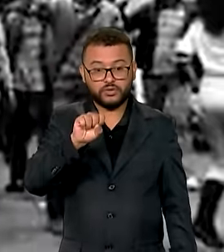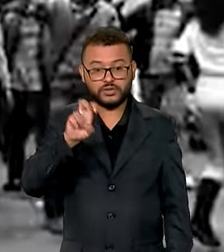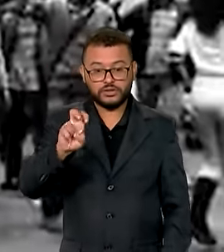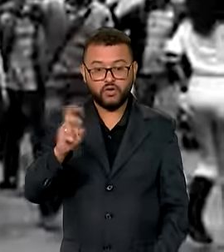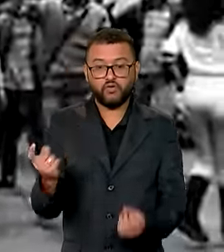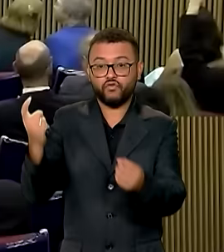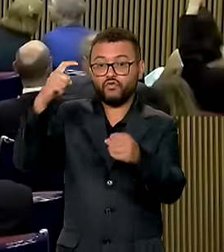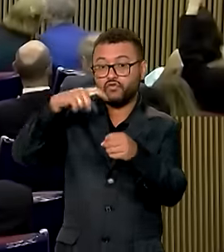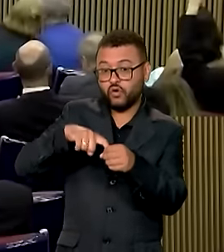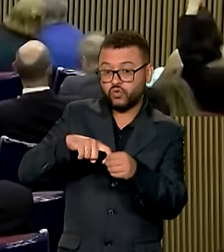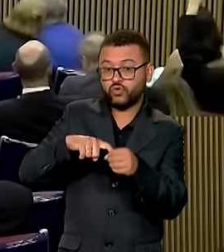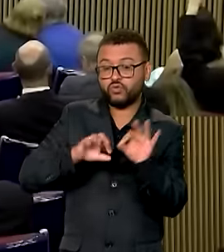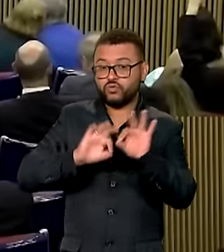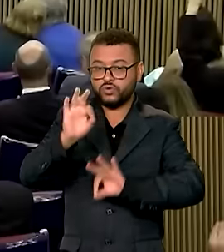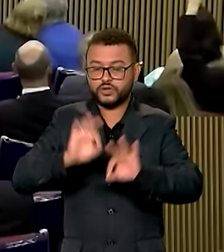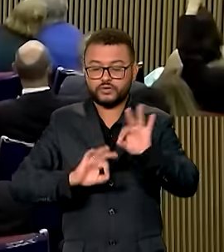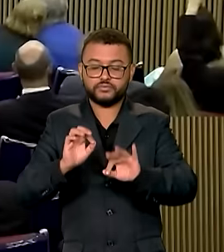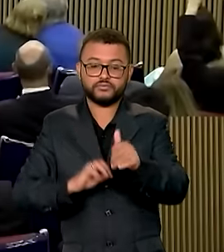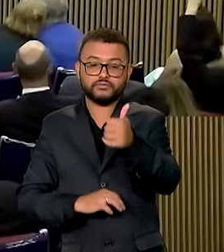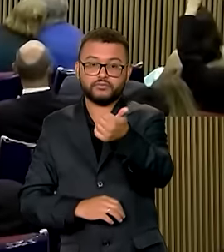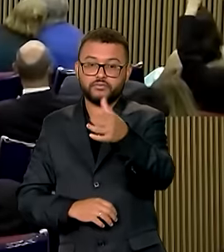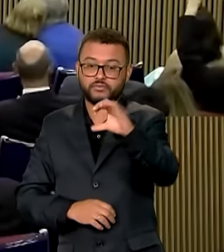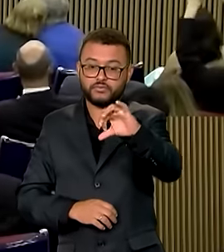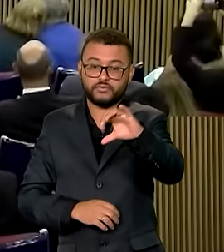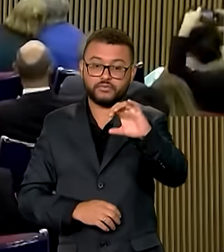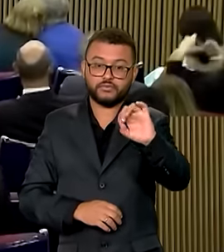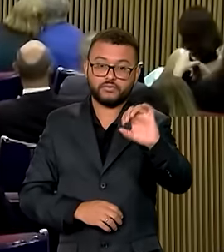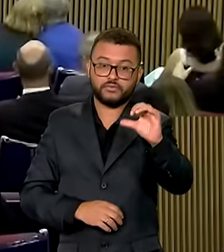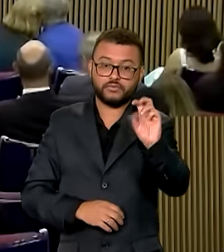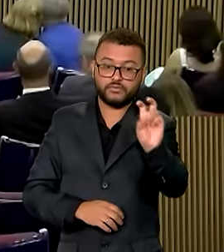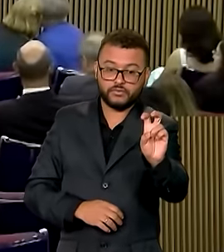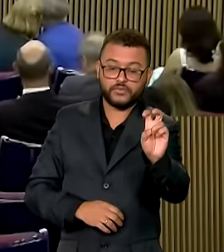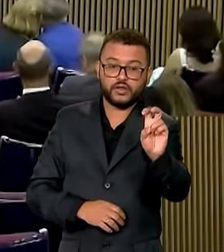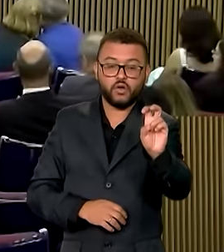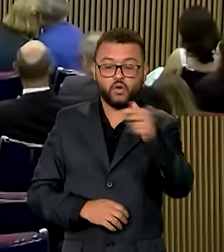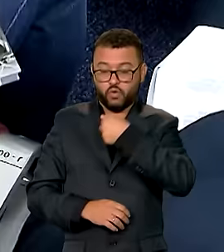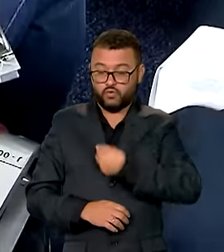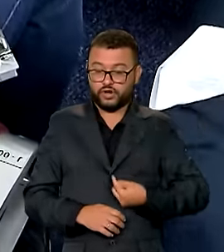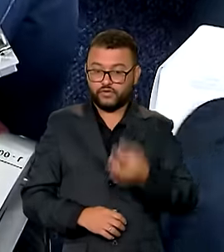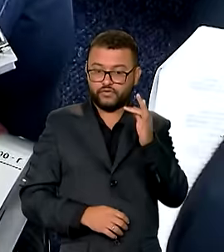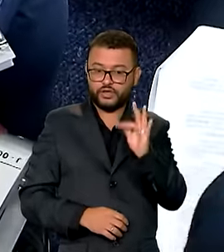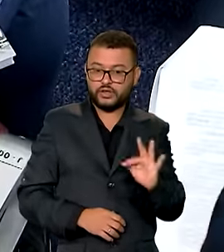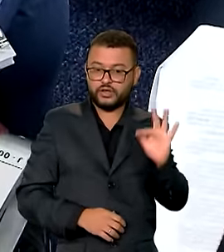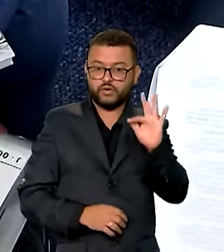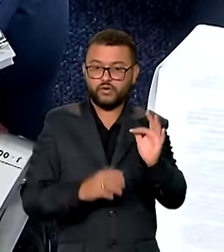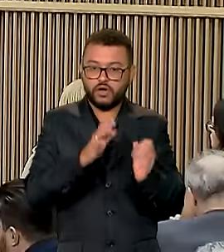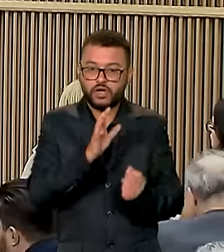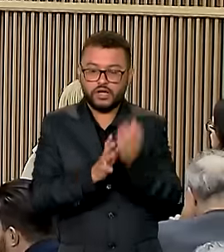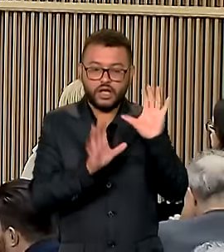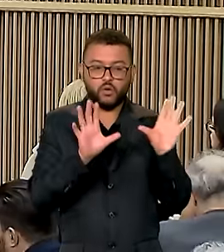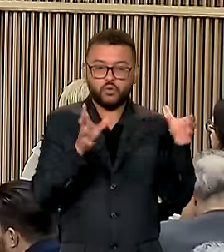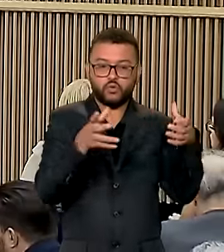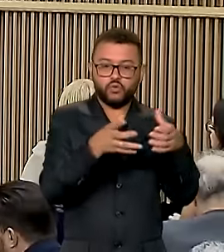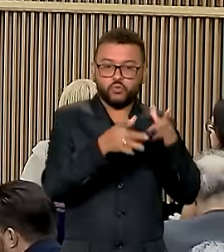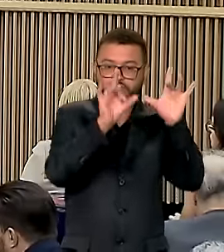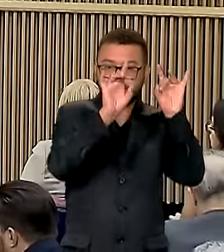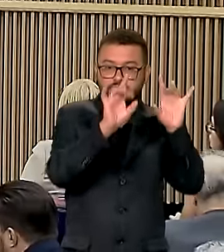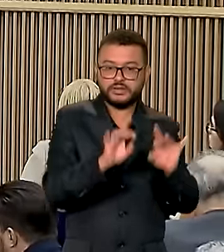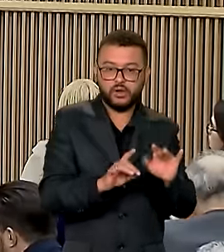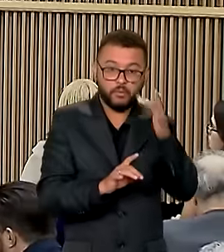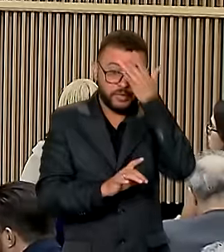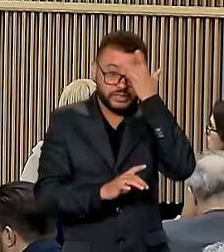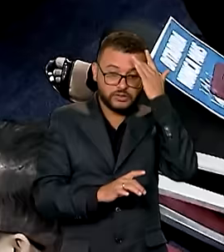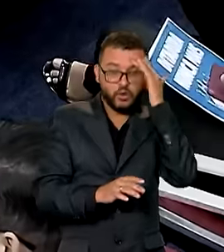redemocratização. Em 1995, o governo federal criou a Comissão Especial sobre